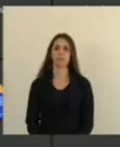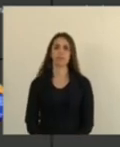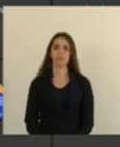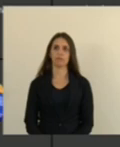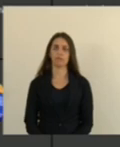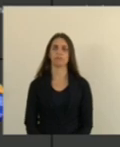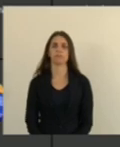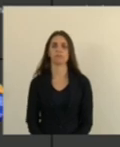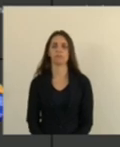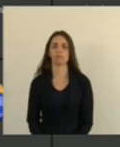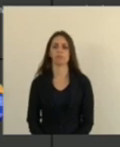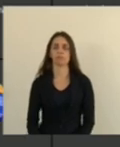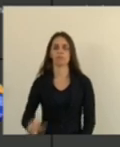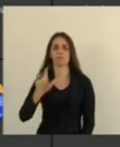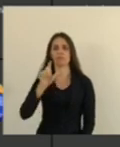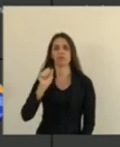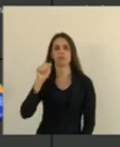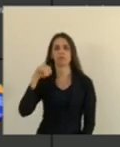Deputado Deputado Alexandre Amigo